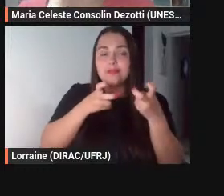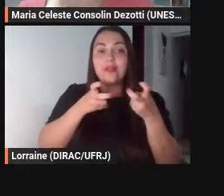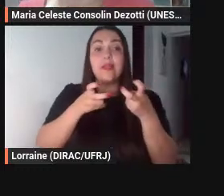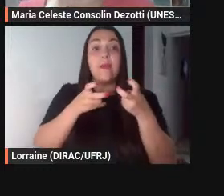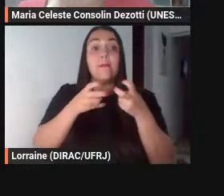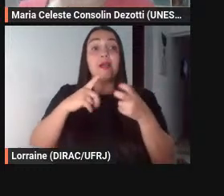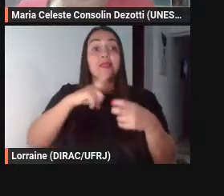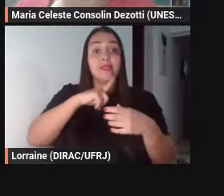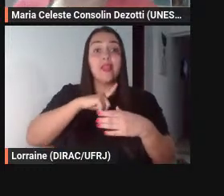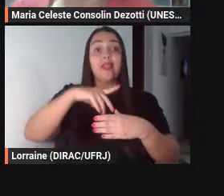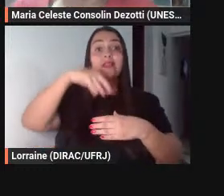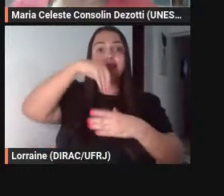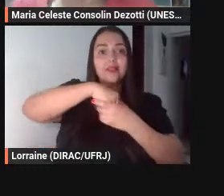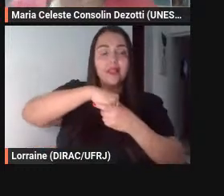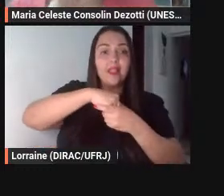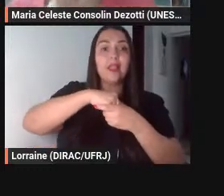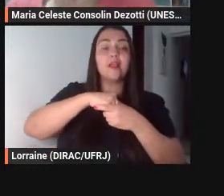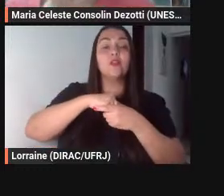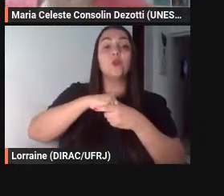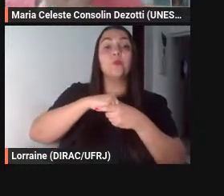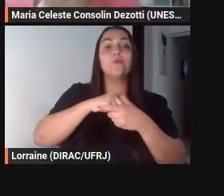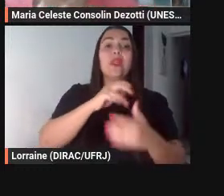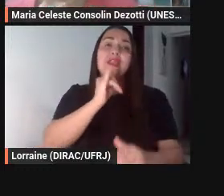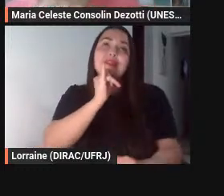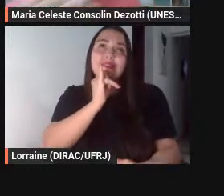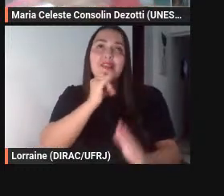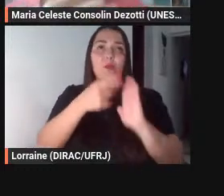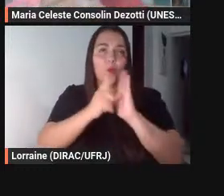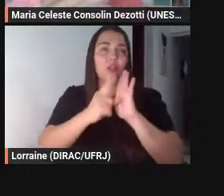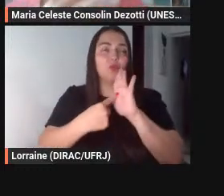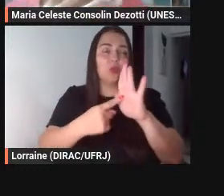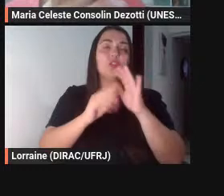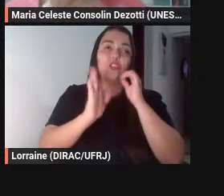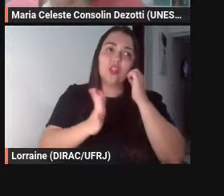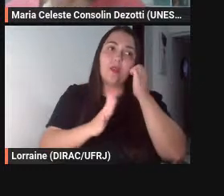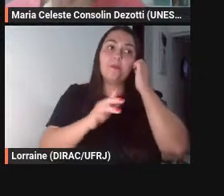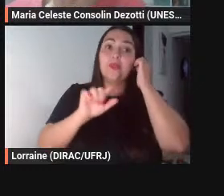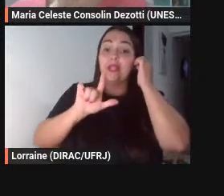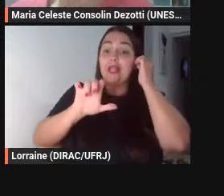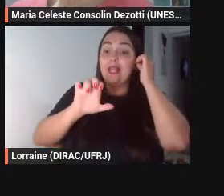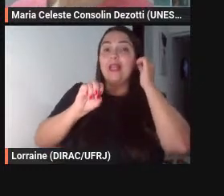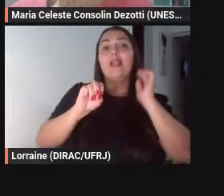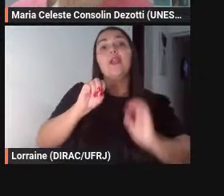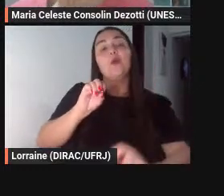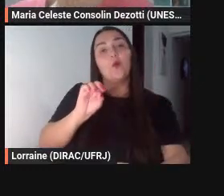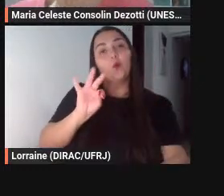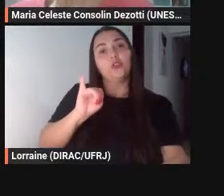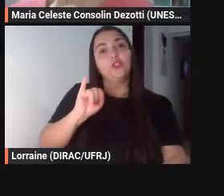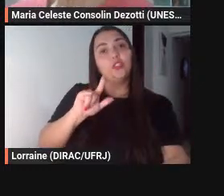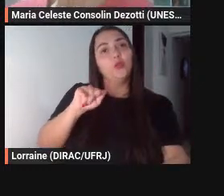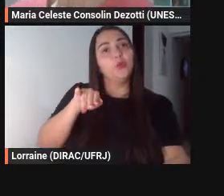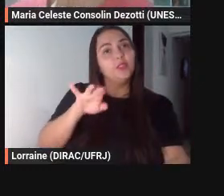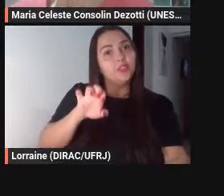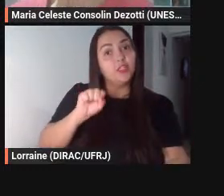no exemplo na fala do Leutíquides que é uma ocorrência